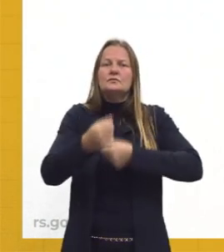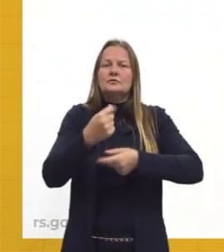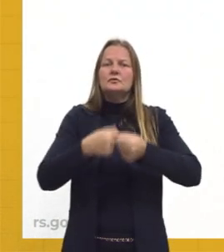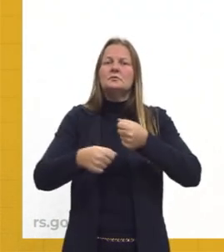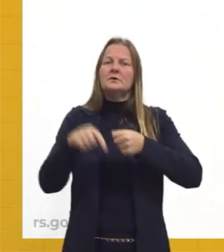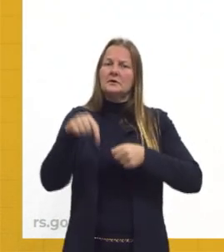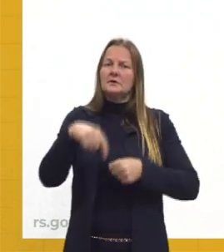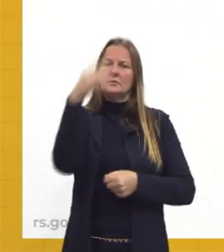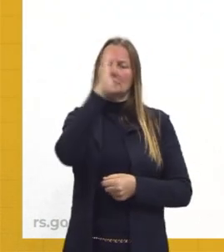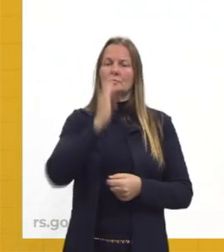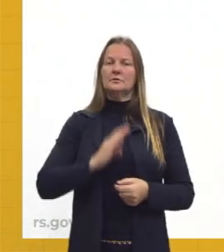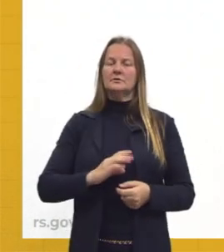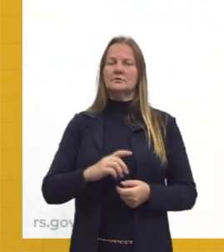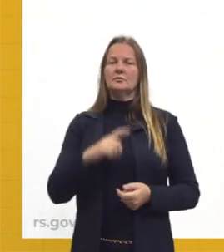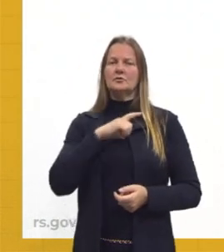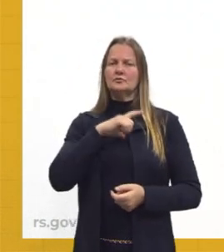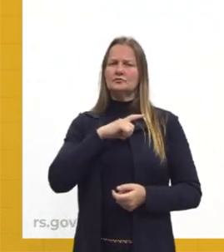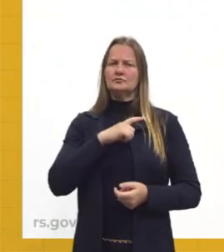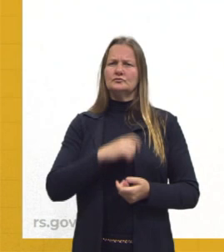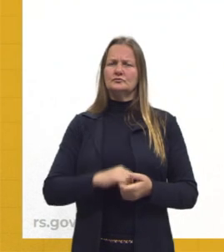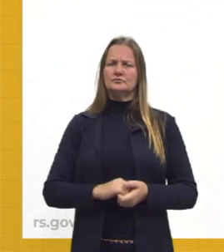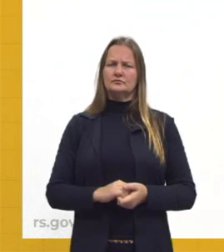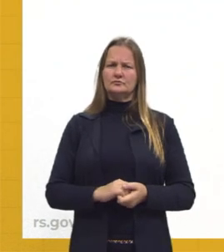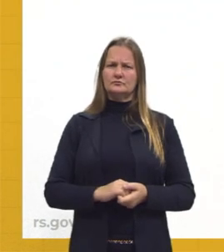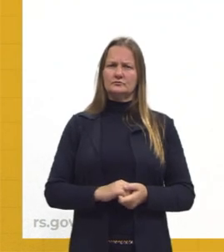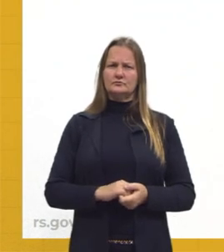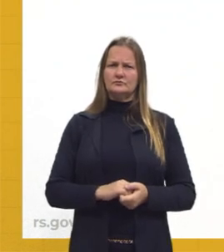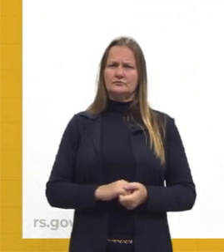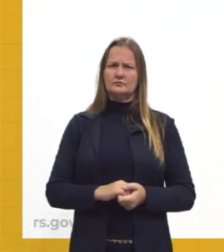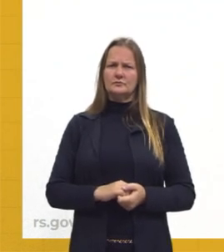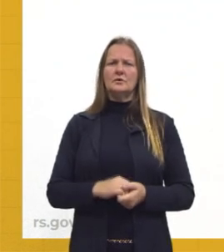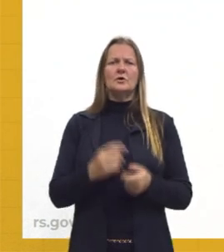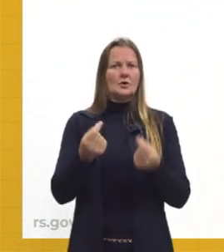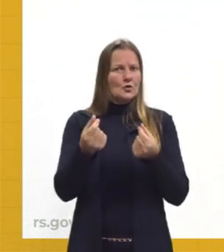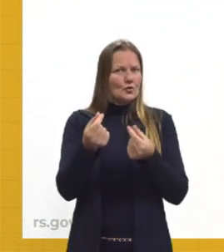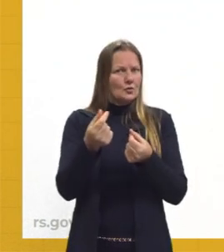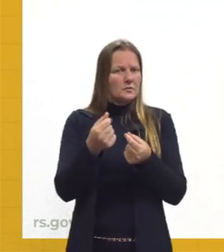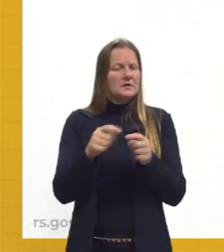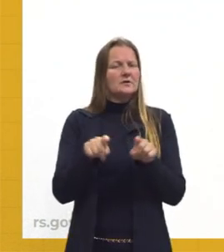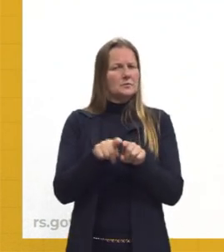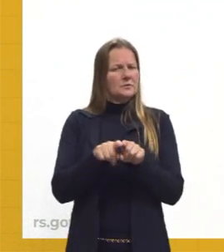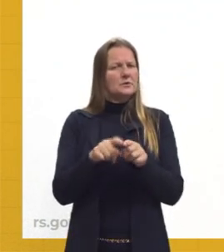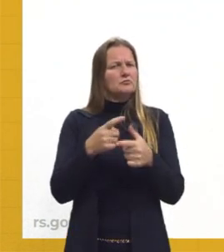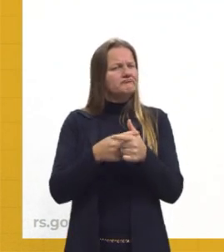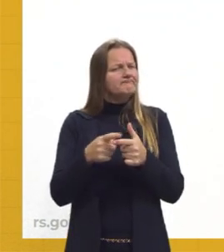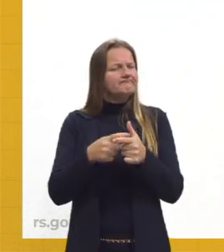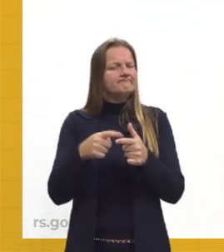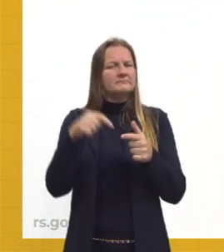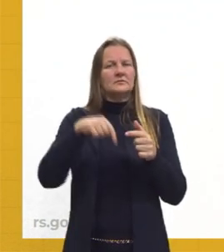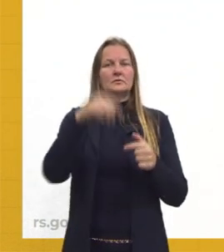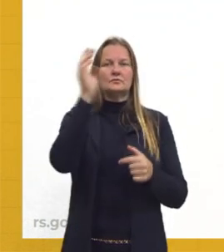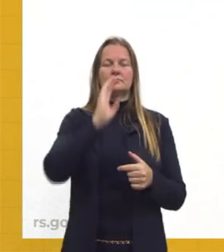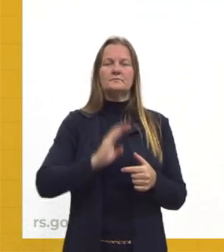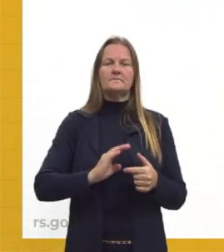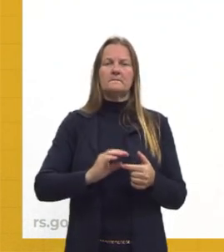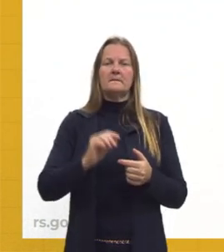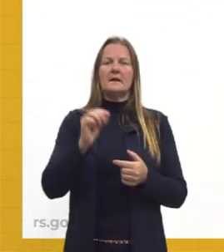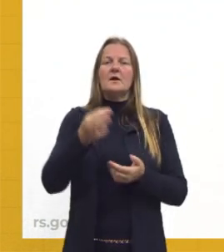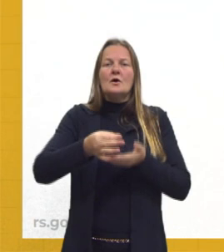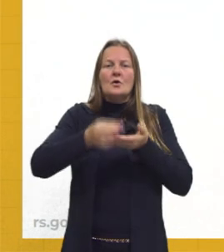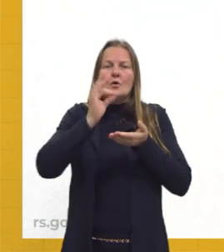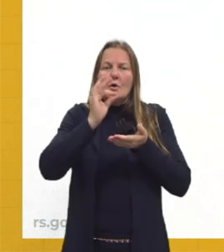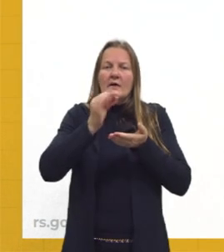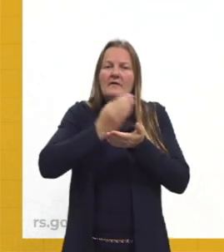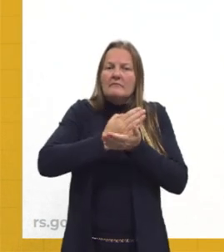um dos grandes questões econômicas, tá? Então, a partir do café, então, nós temos